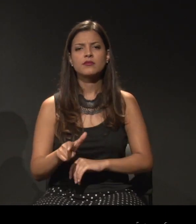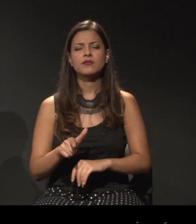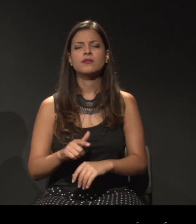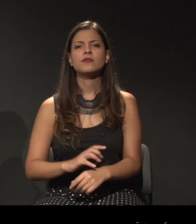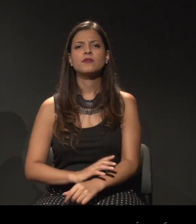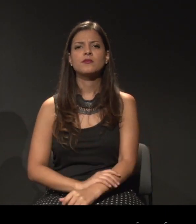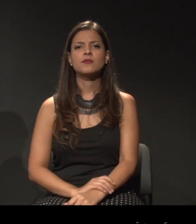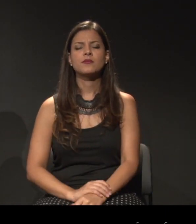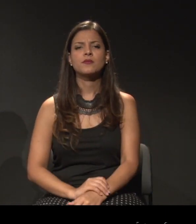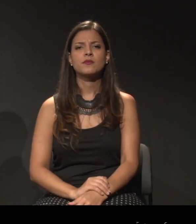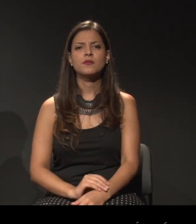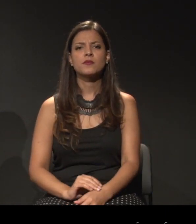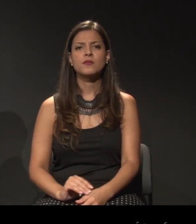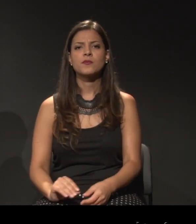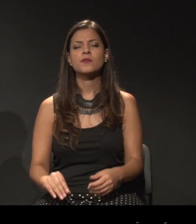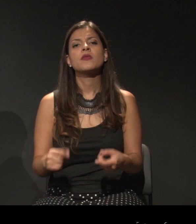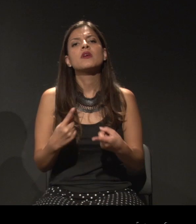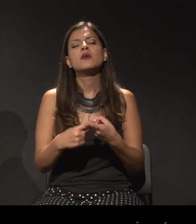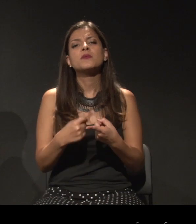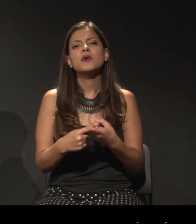porque, muitas vezes,